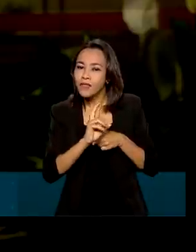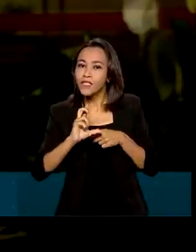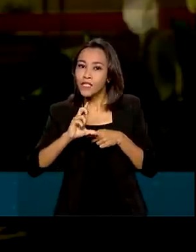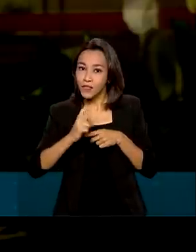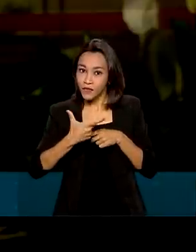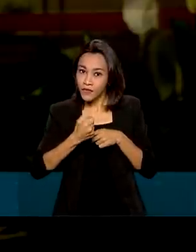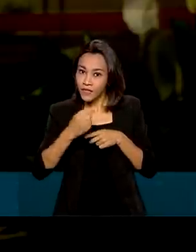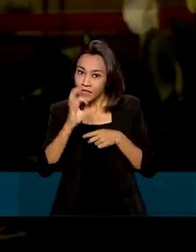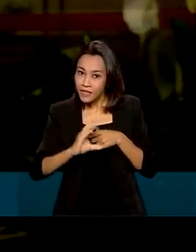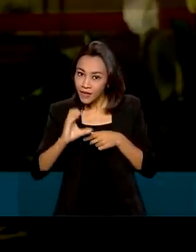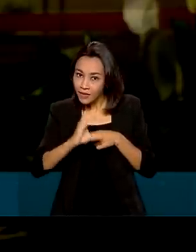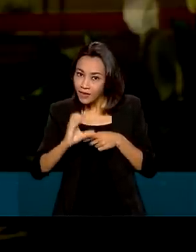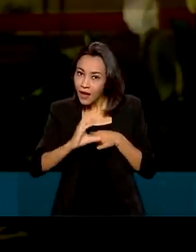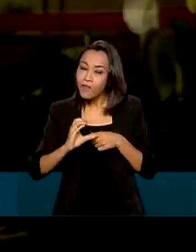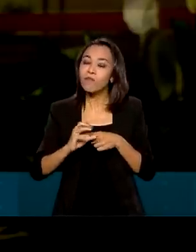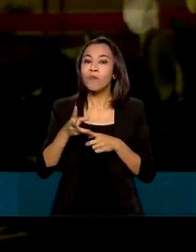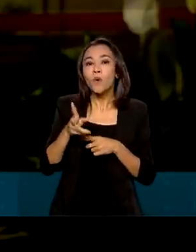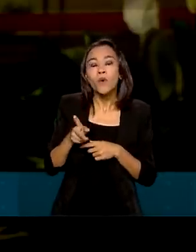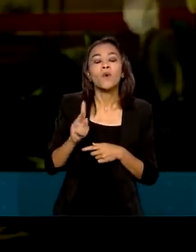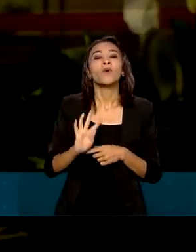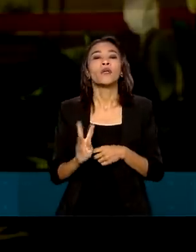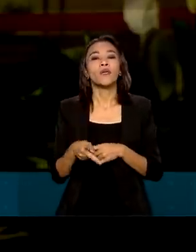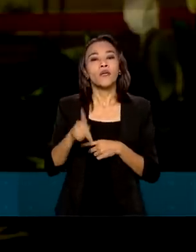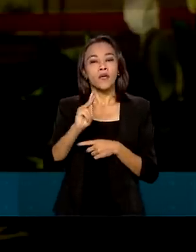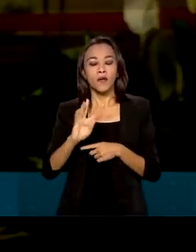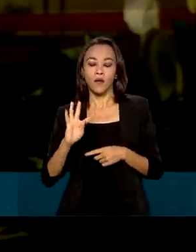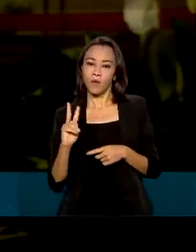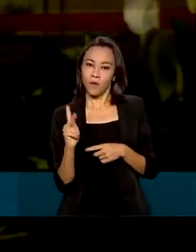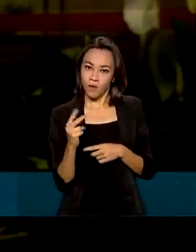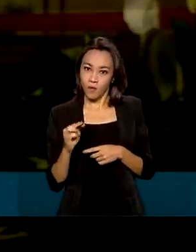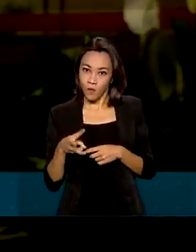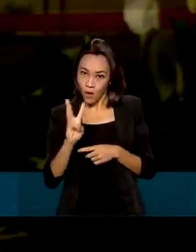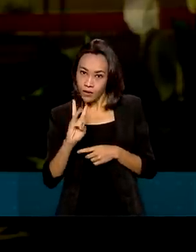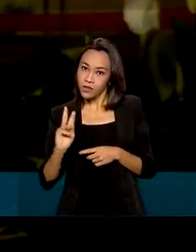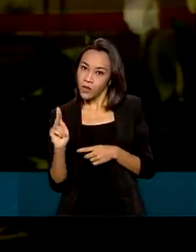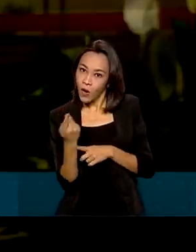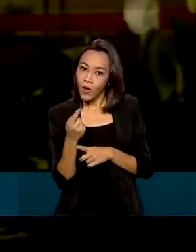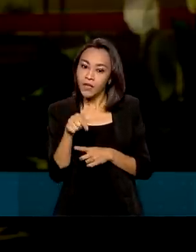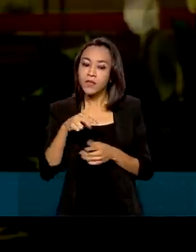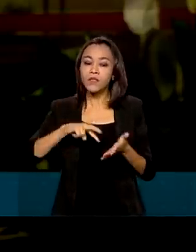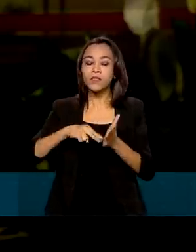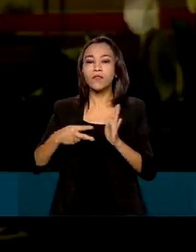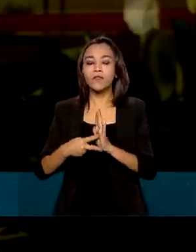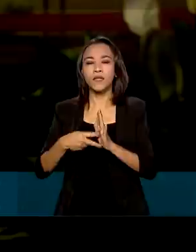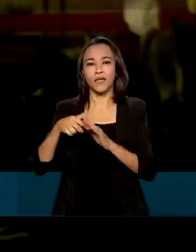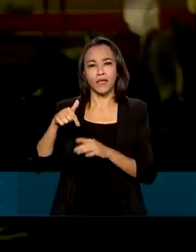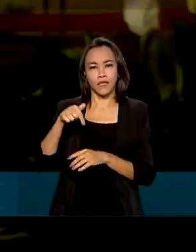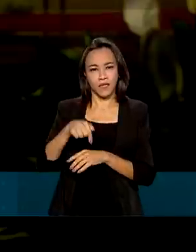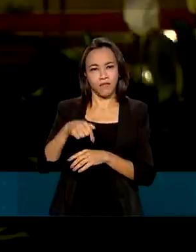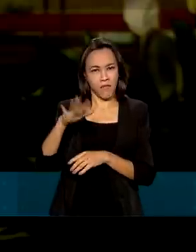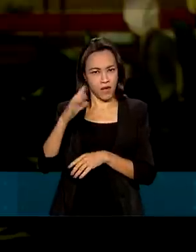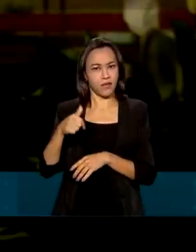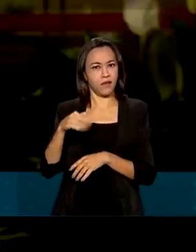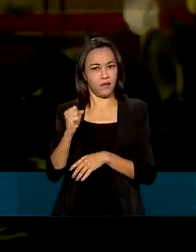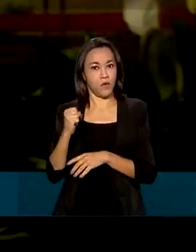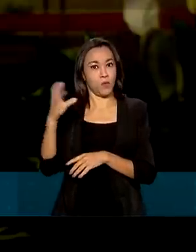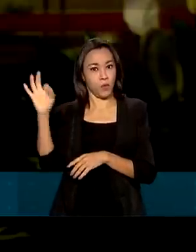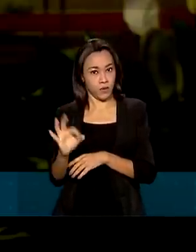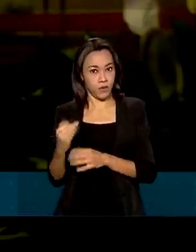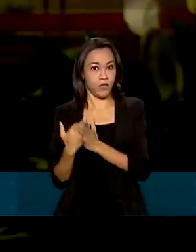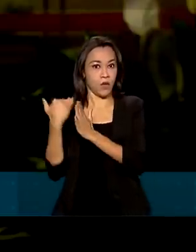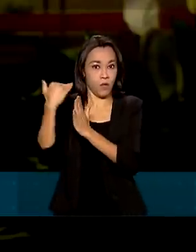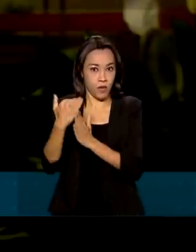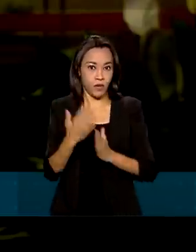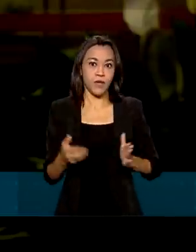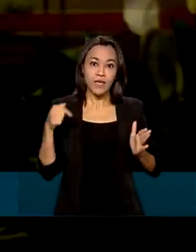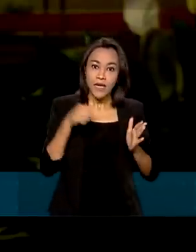centavos por kWh. Isso representa 6,78% de aumento na tarifa média dos consumidores. E a